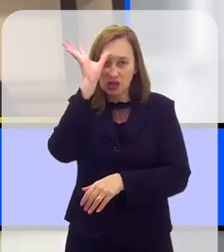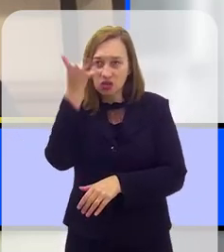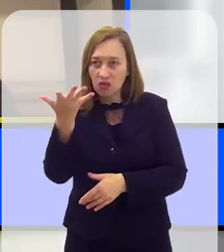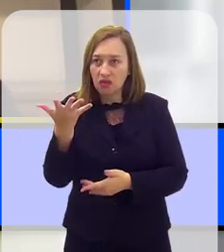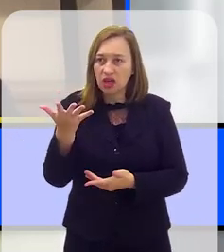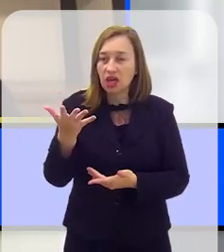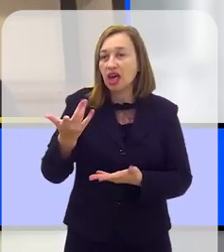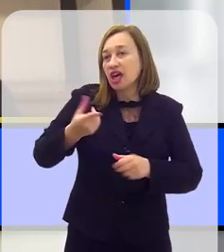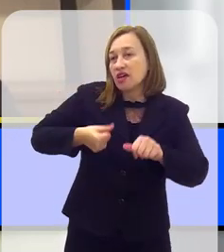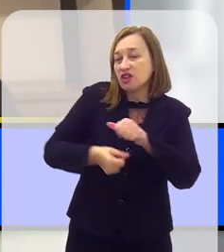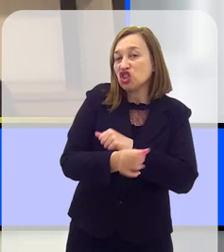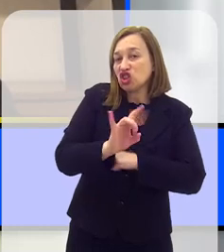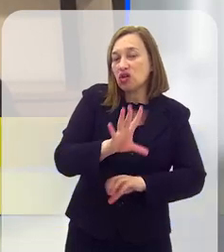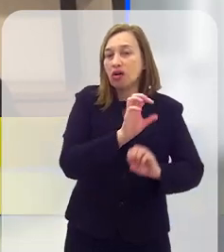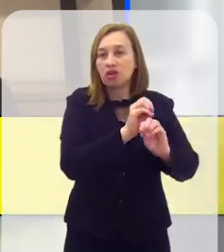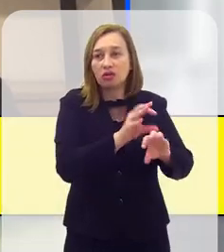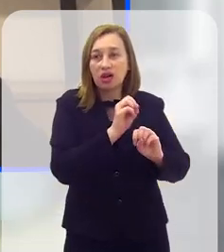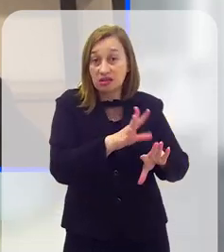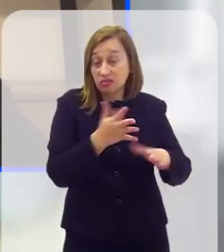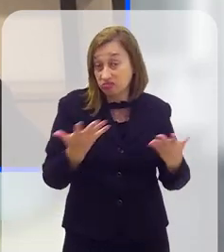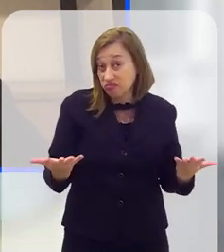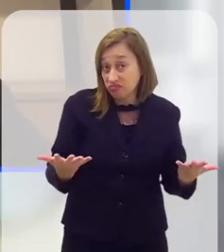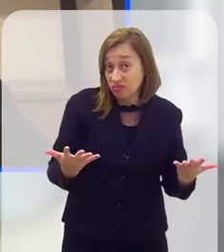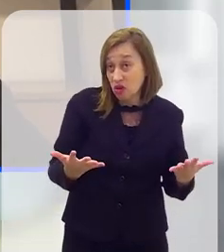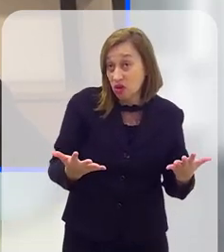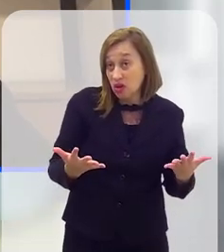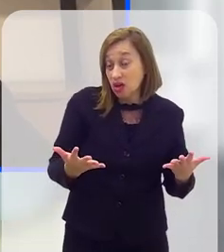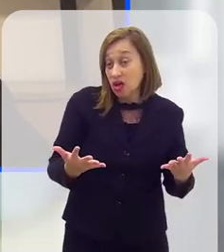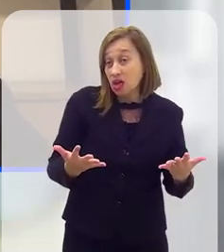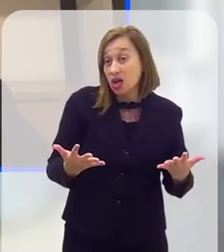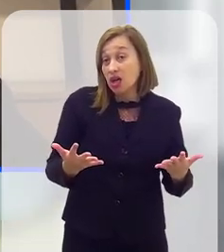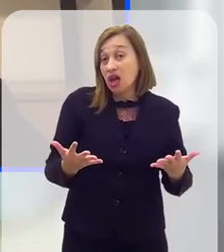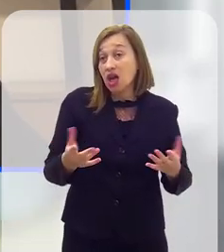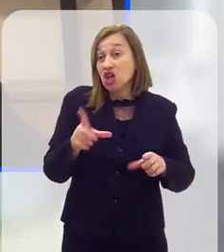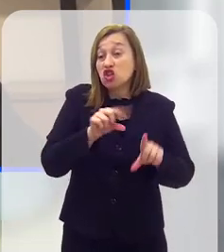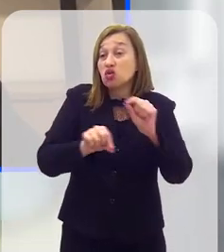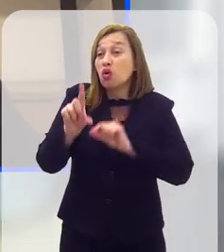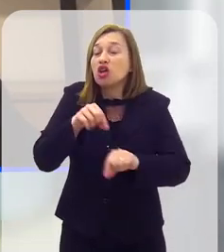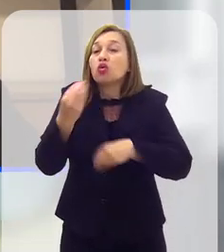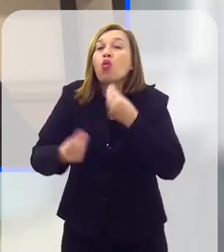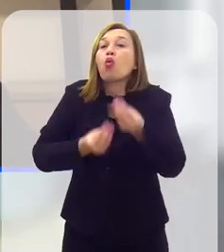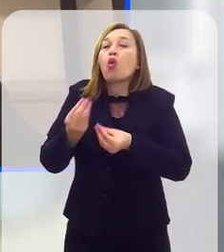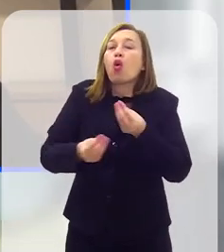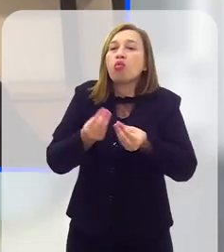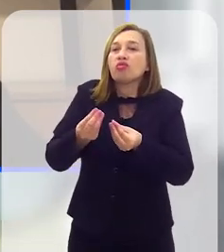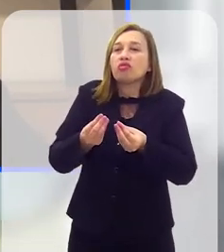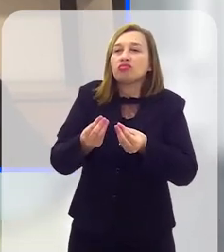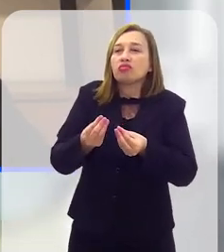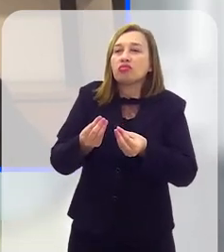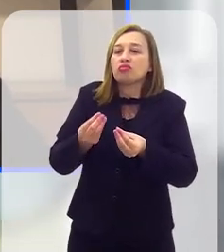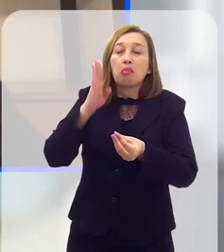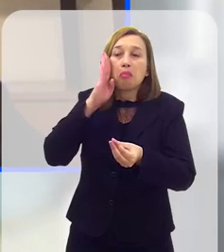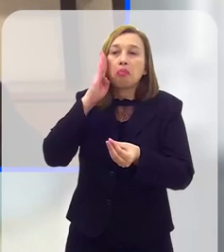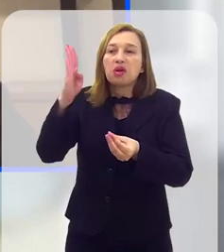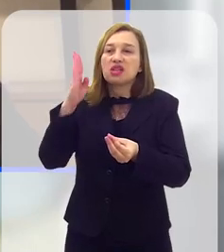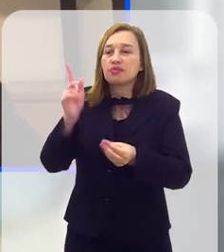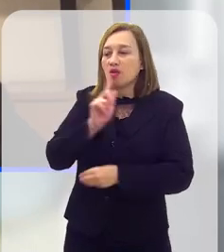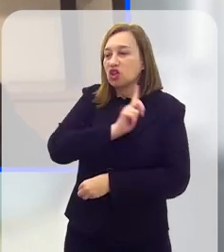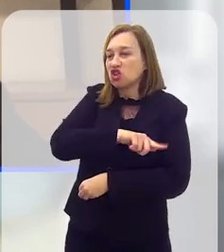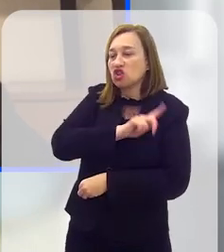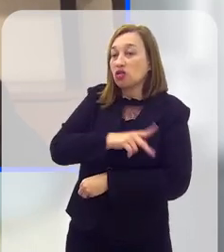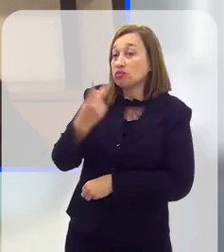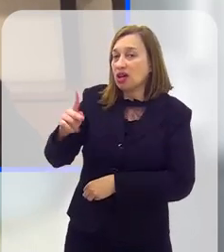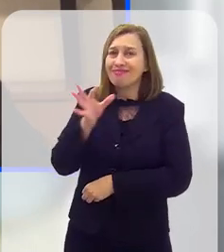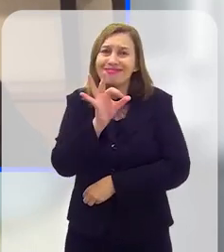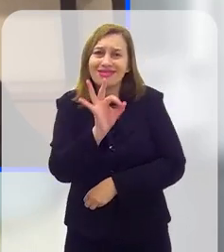próximos prefeitos. e ele prefere investir em educação. Enfim, ele acaba montando a forma como ele vai